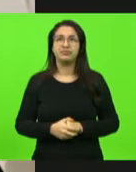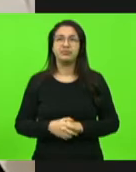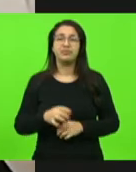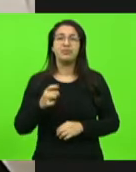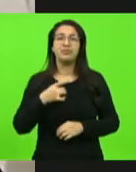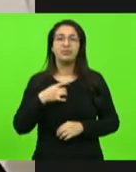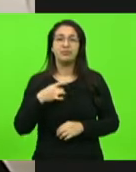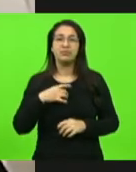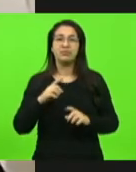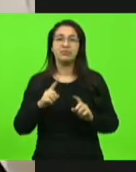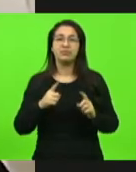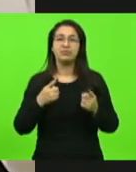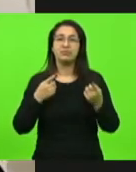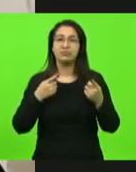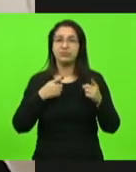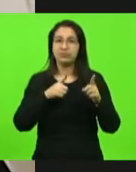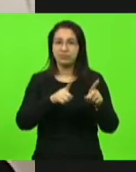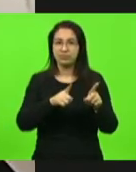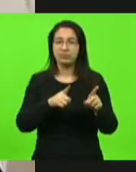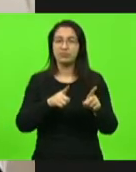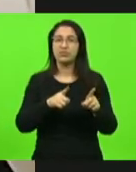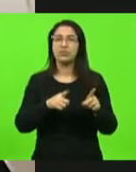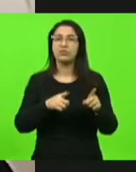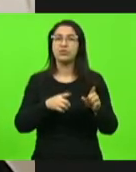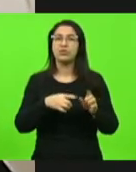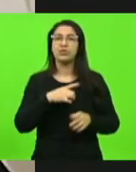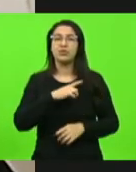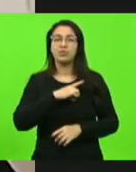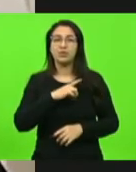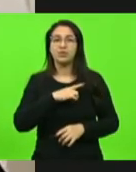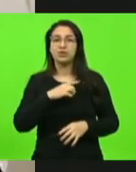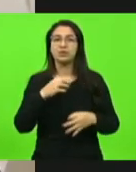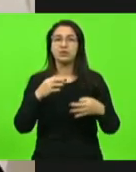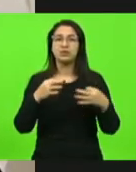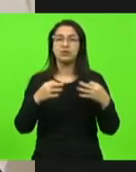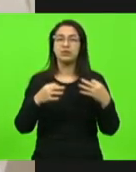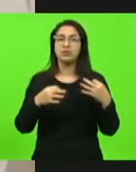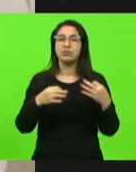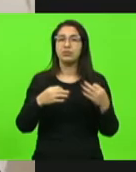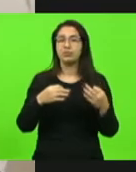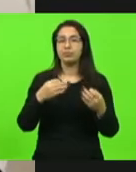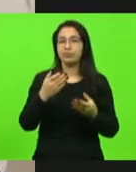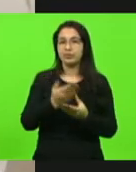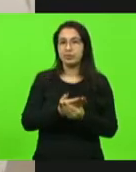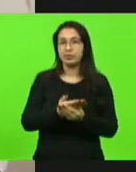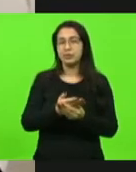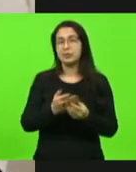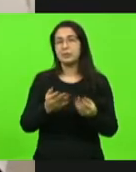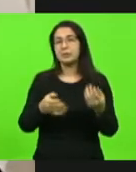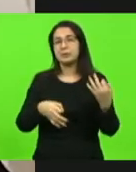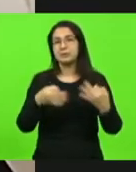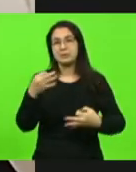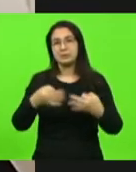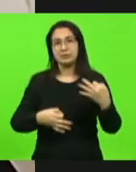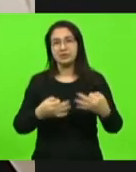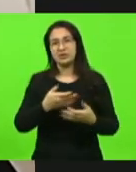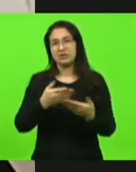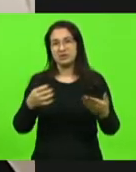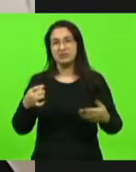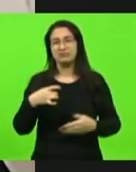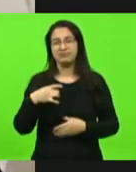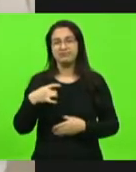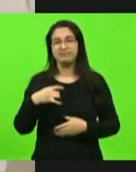enfrentar policial na urna, juiz na urna, promotor na urna. Tem esse medo, esse pânico ficou estampado no resultado dessa